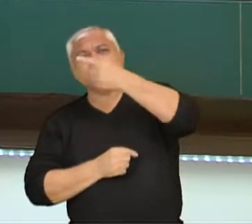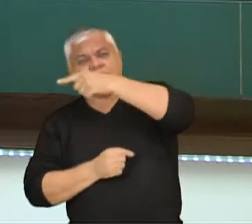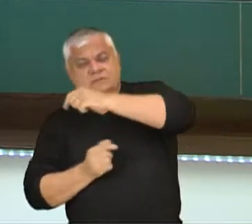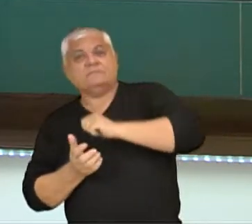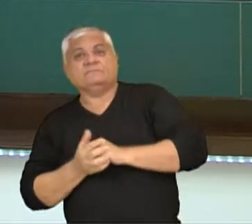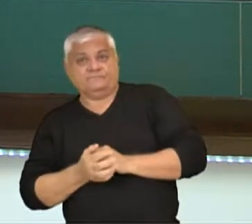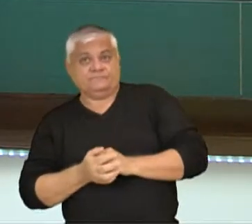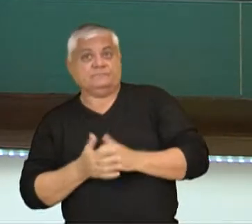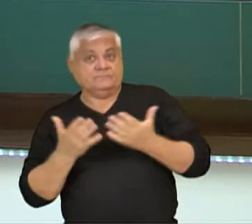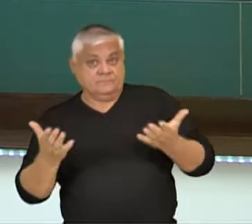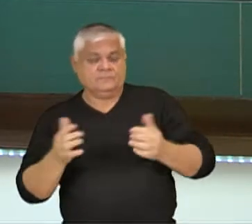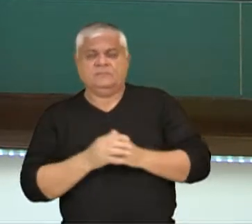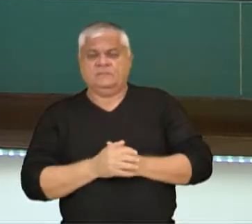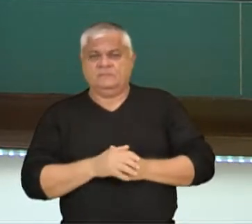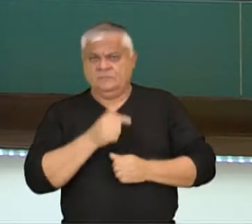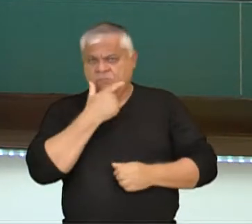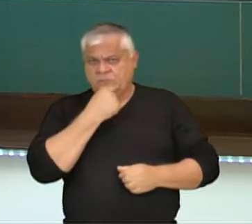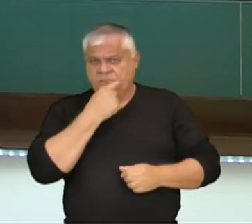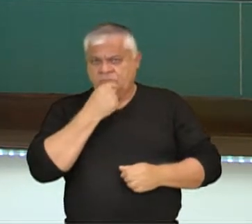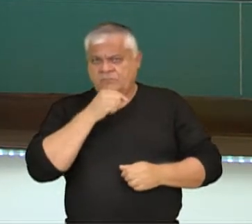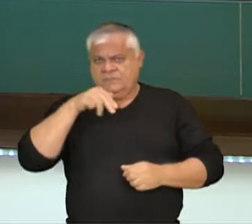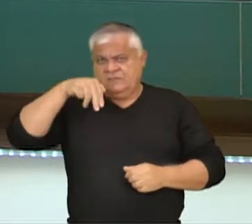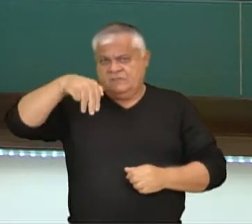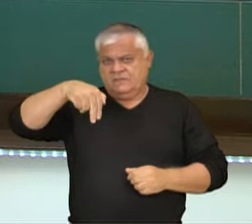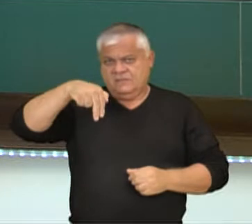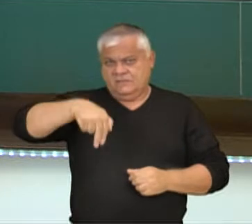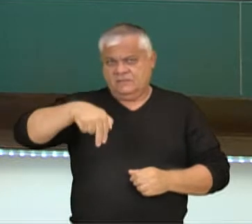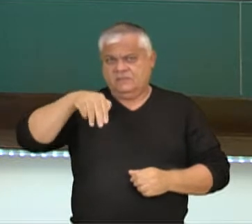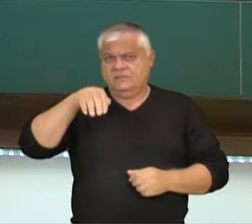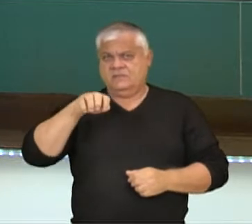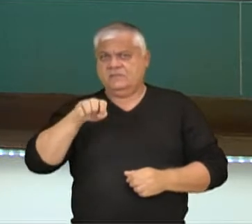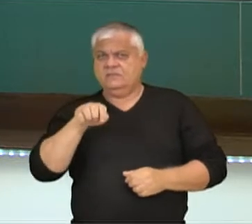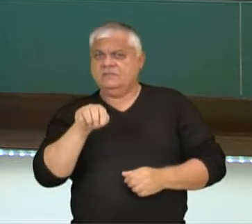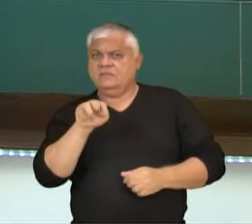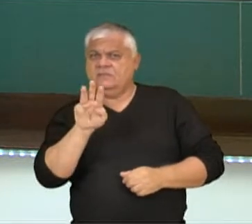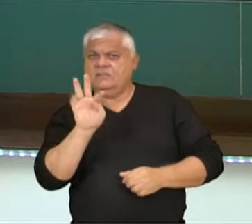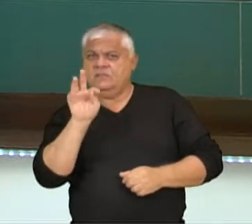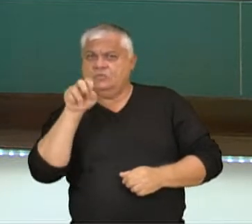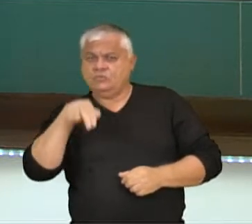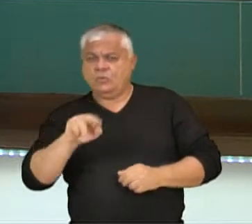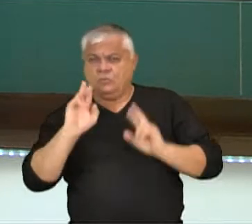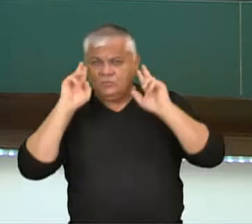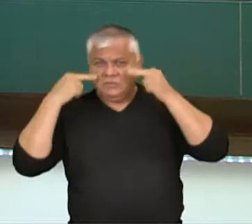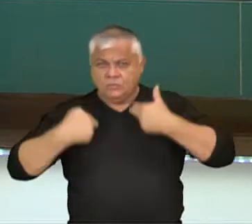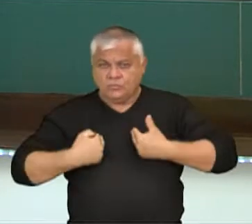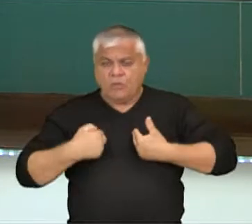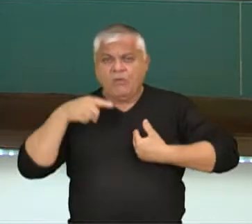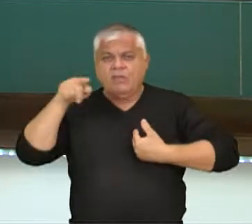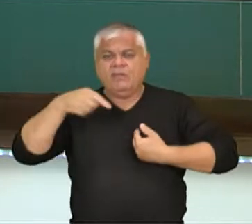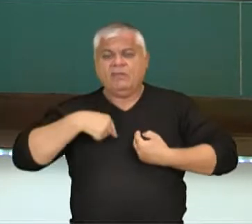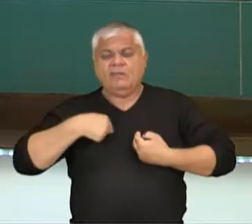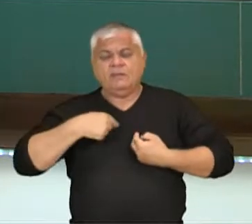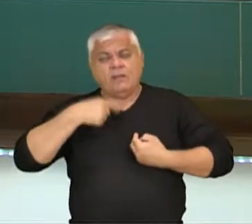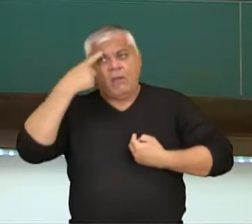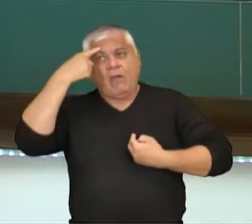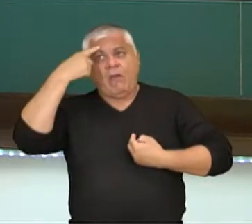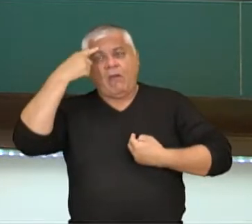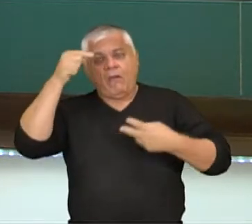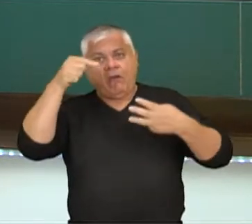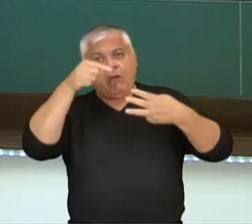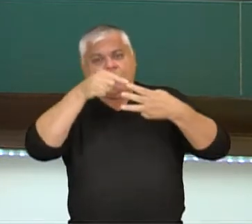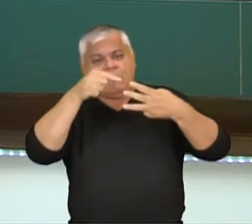famoso Isaac Newton, ele desenvolveu três leis que estudam as forças. E é claro,